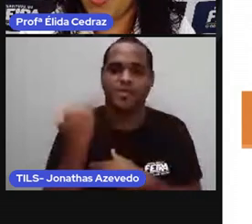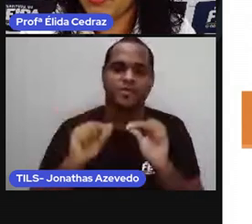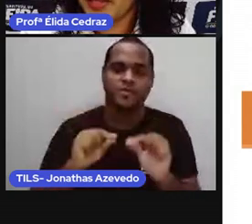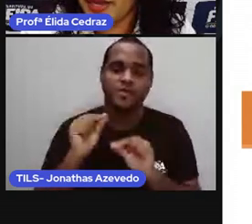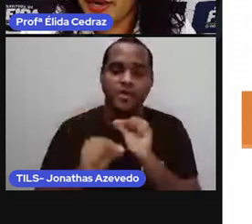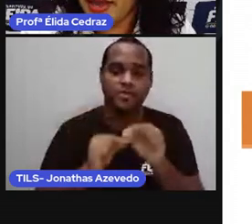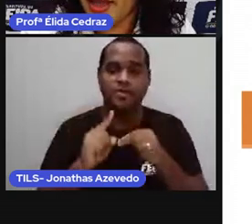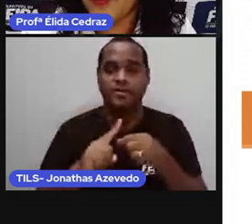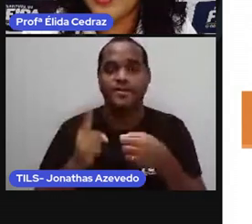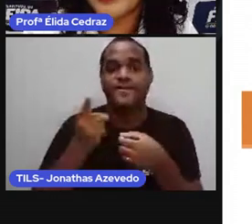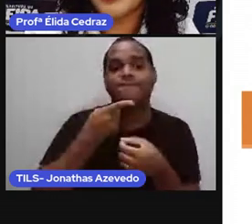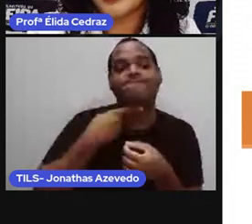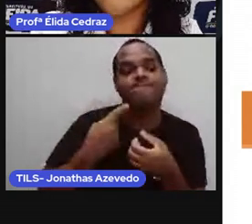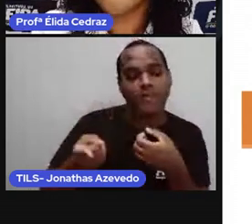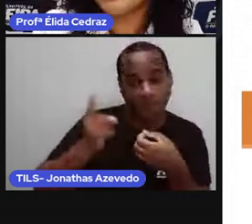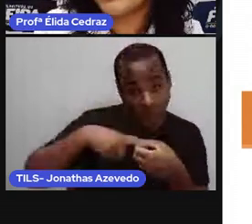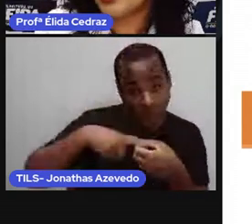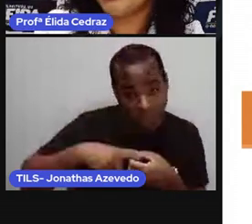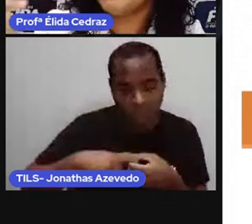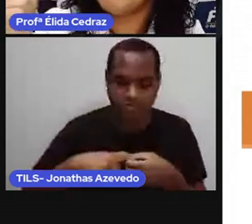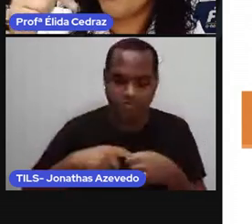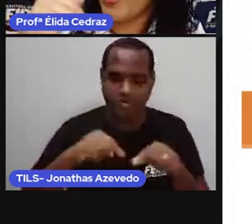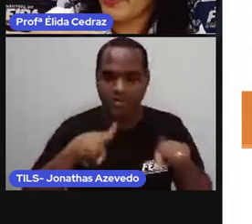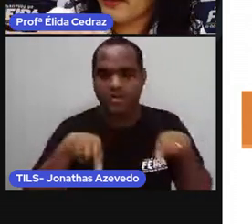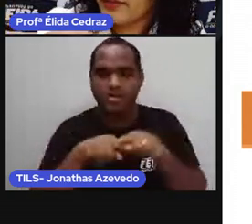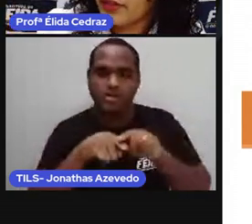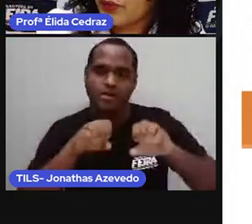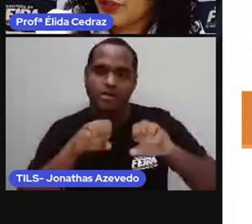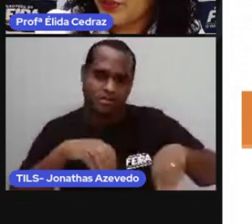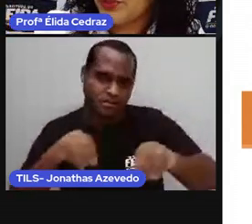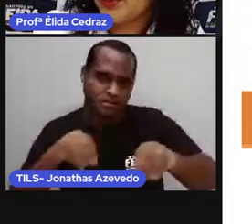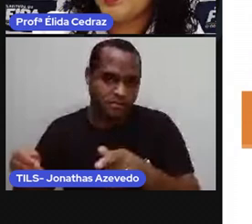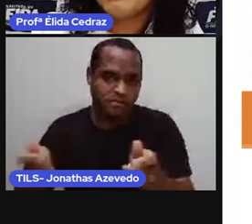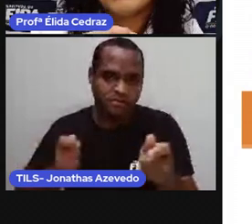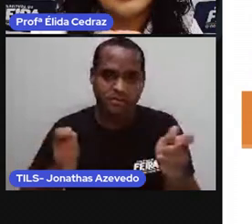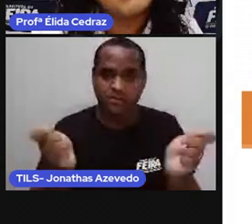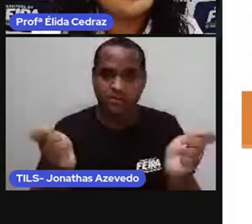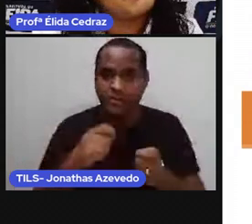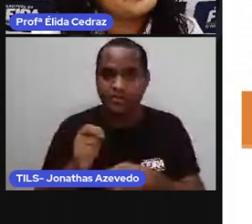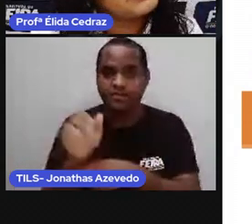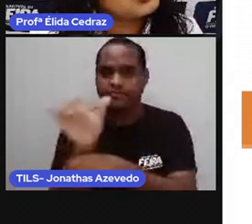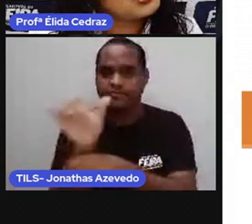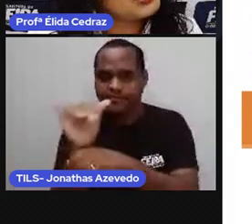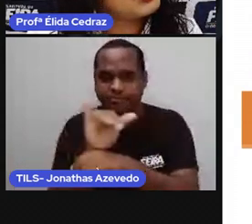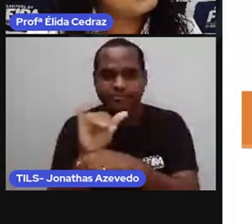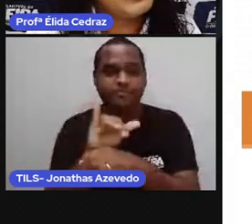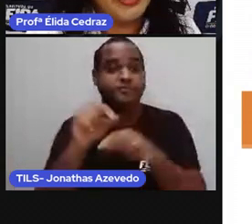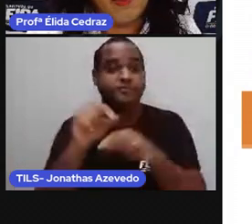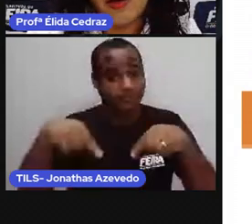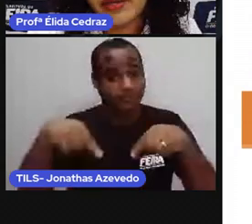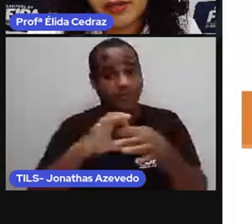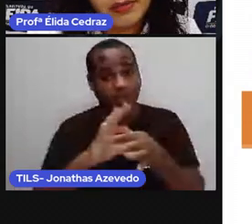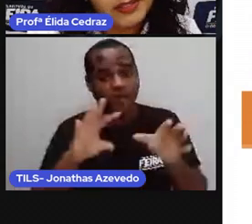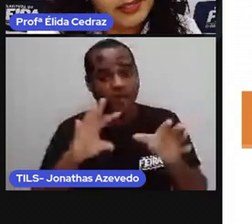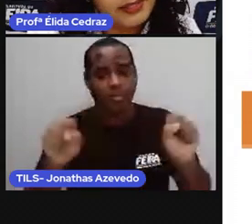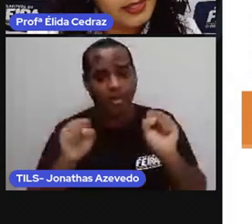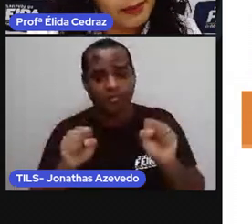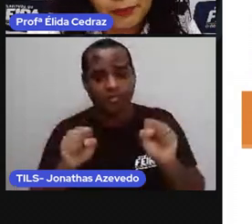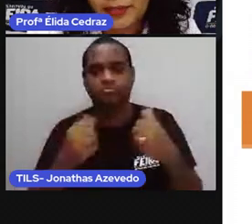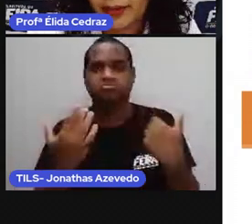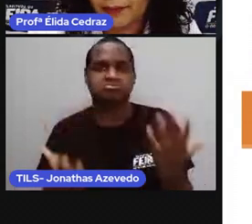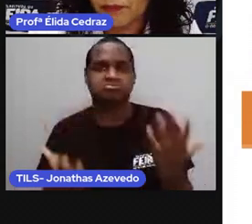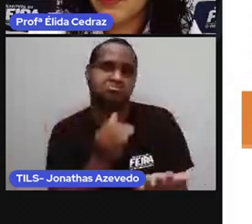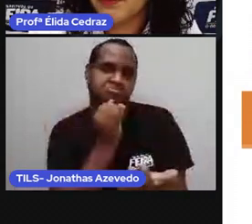queira voltar a aula fica disponível aqui no YouTube e você pode assistir na hora que você